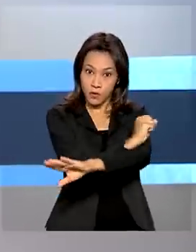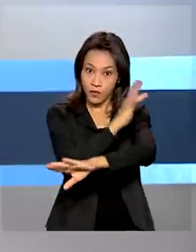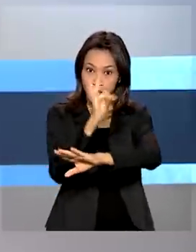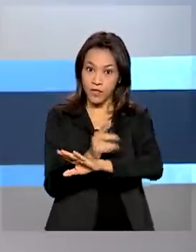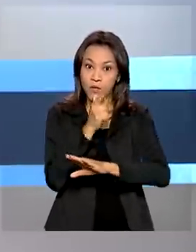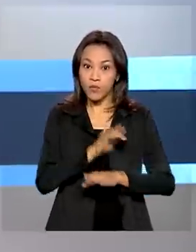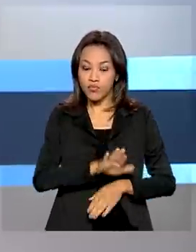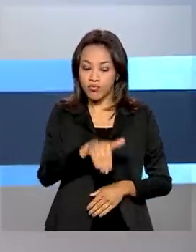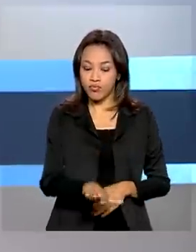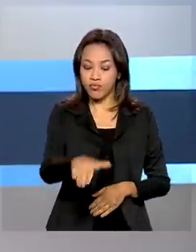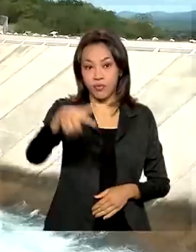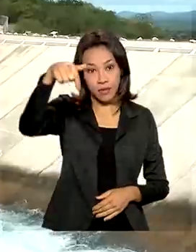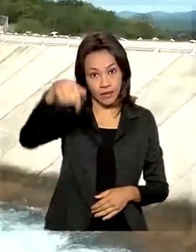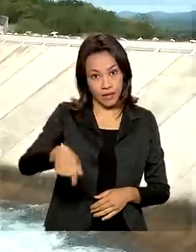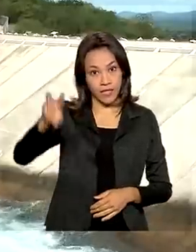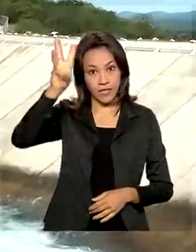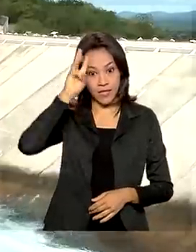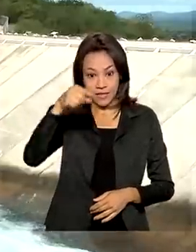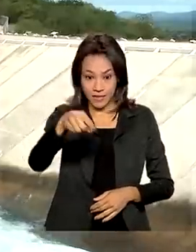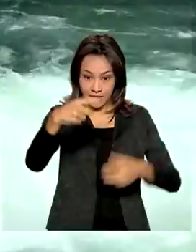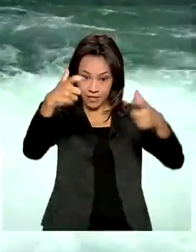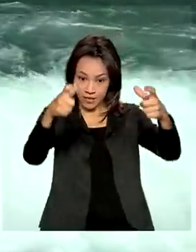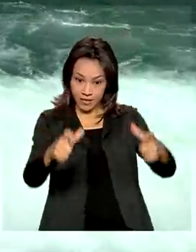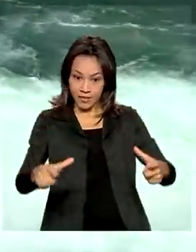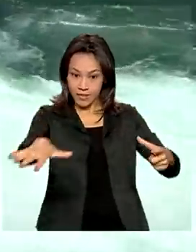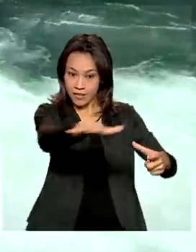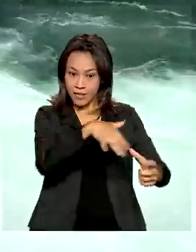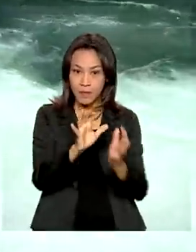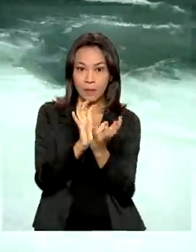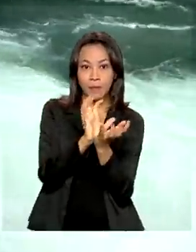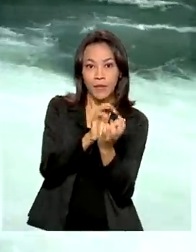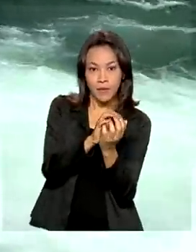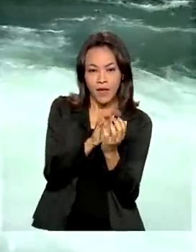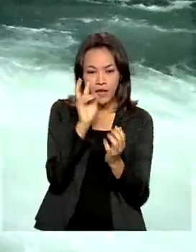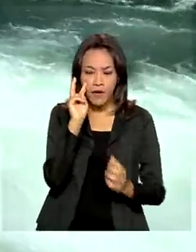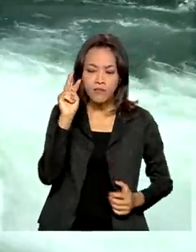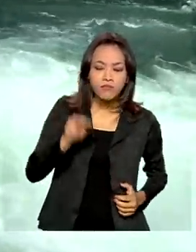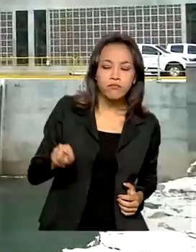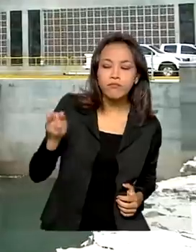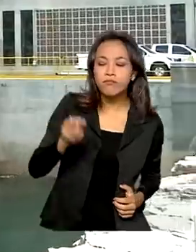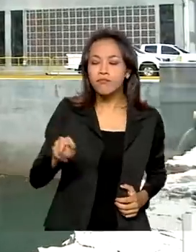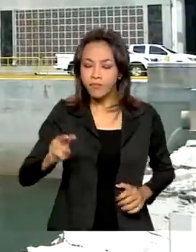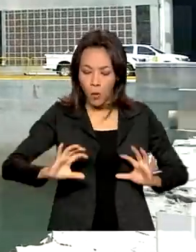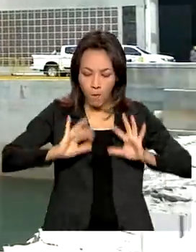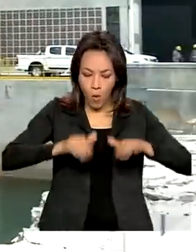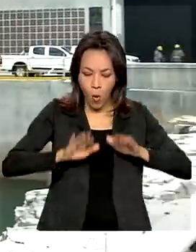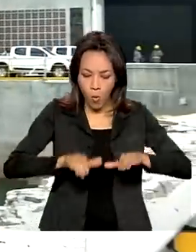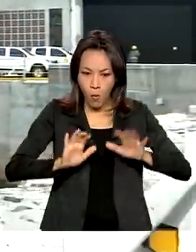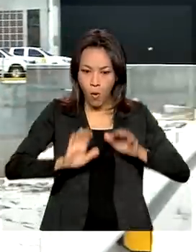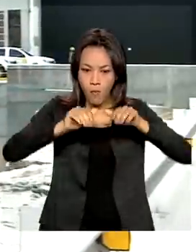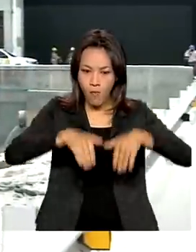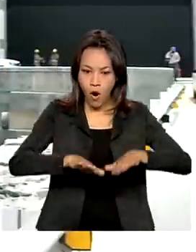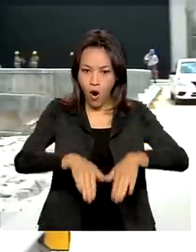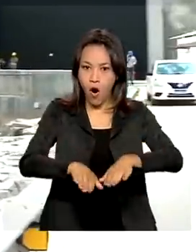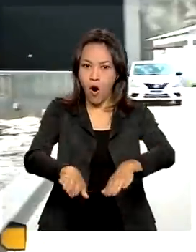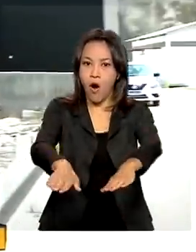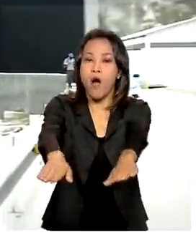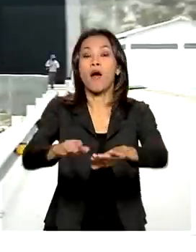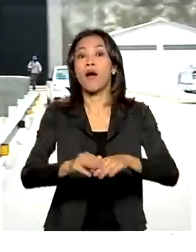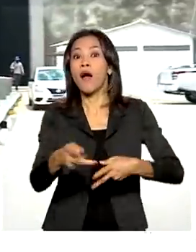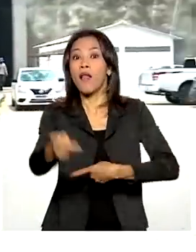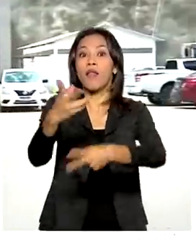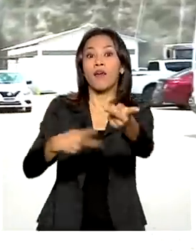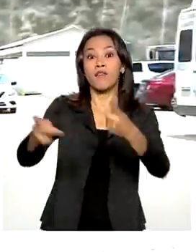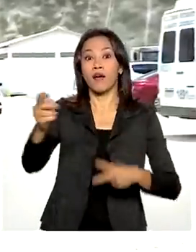terça-feira. Em Salgueiro, Pernambuco, ele fará uma vistoria à estação de bombeamento capaz de levar água a quatro